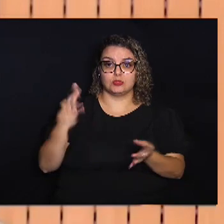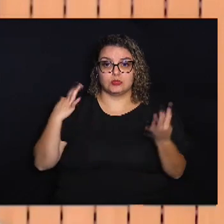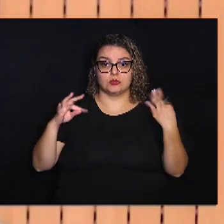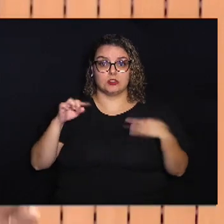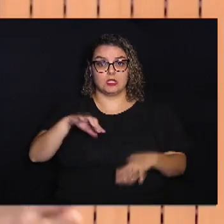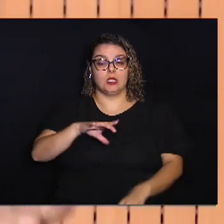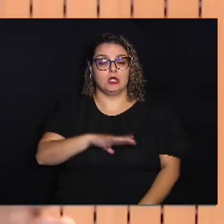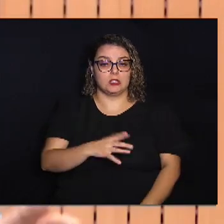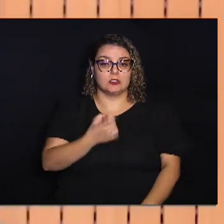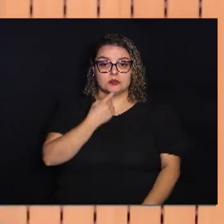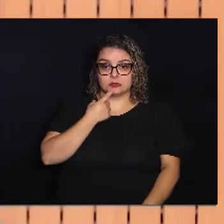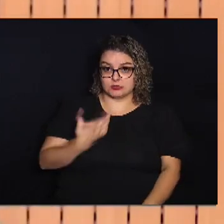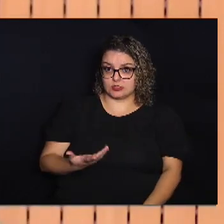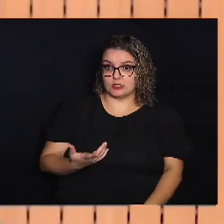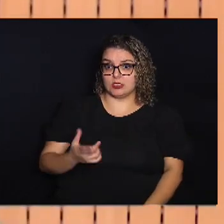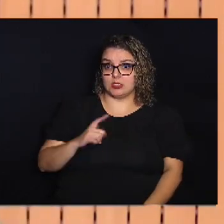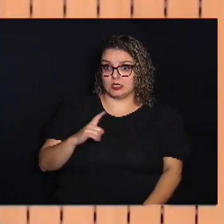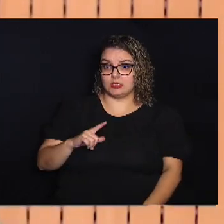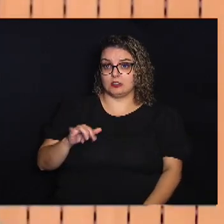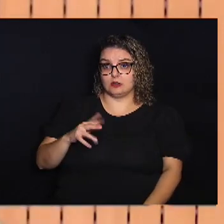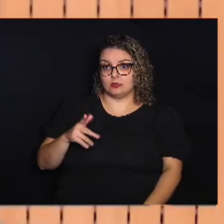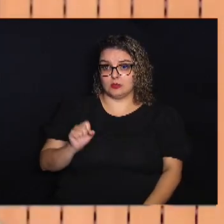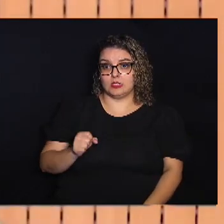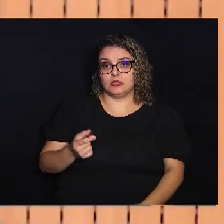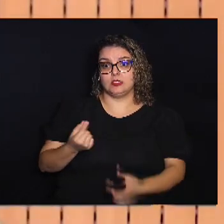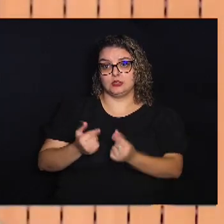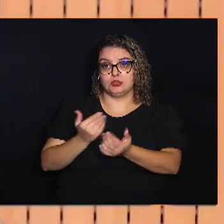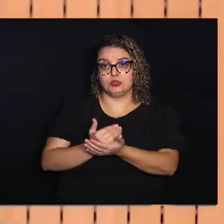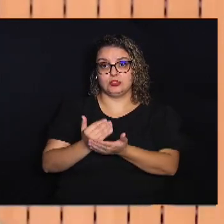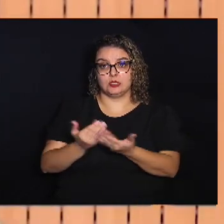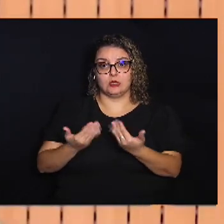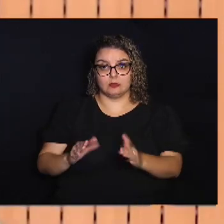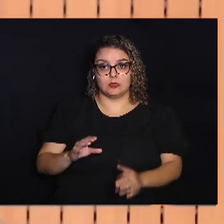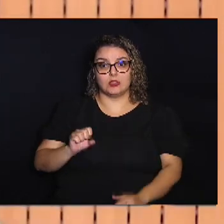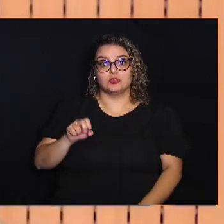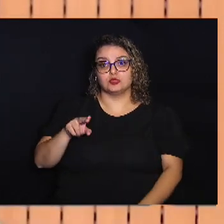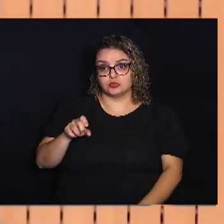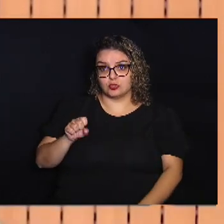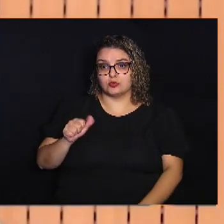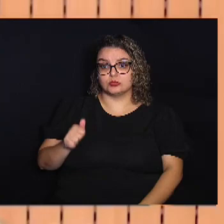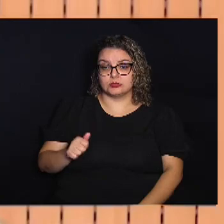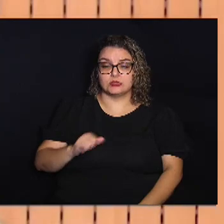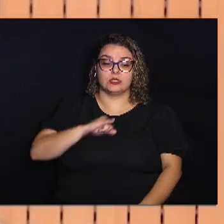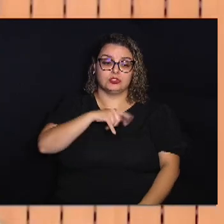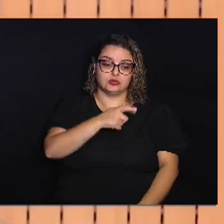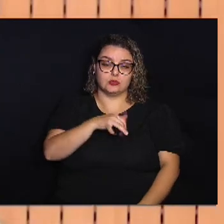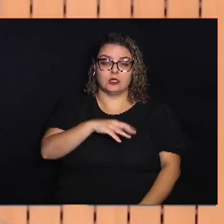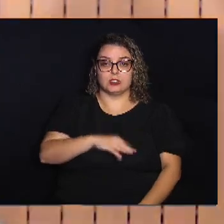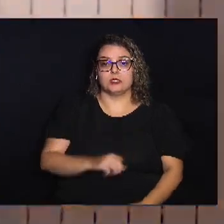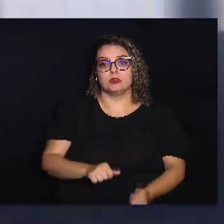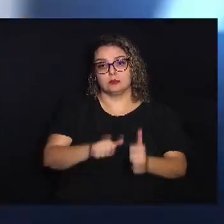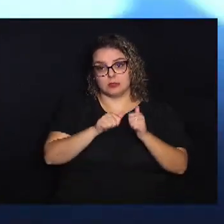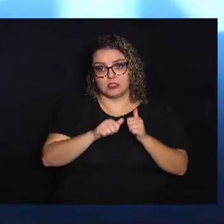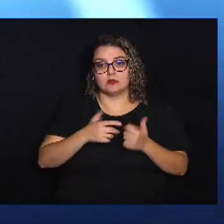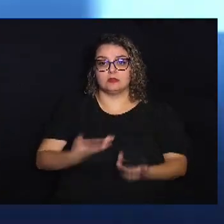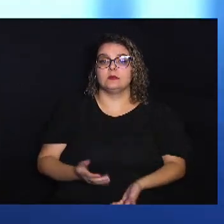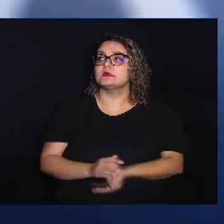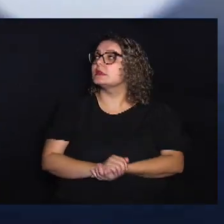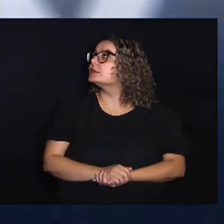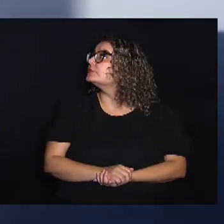Campinas E tem uma linha De crédito Aberta E eu acho Que Sousa Joaquim Egídio Pode ser Beneficiada Com esse programa